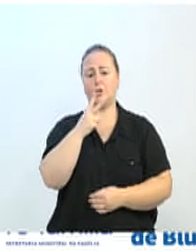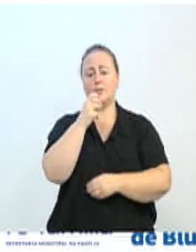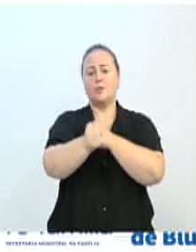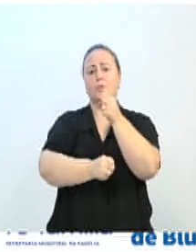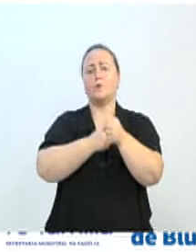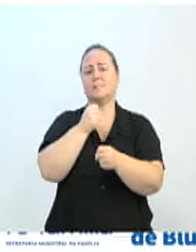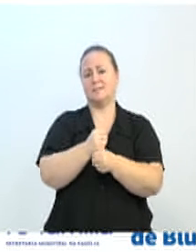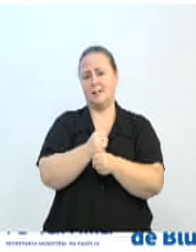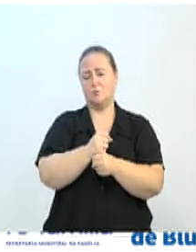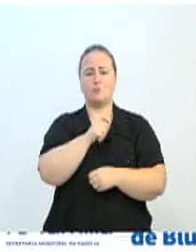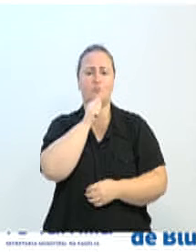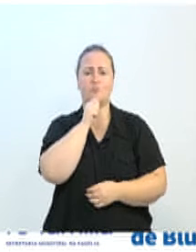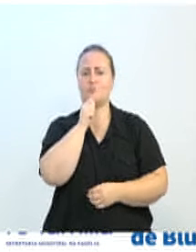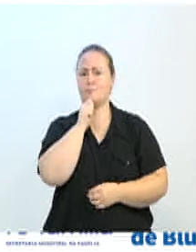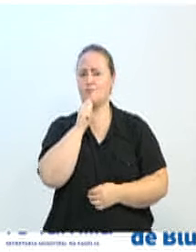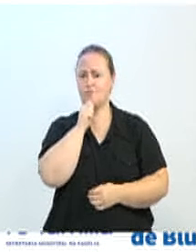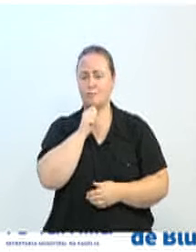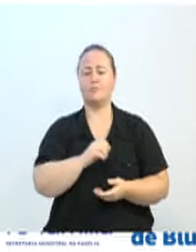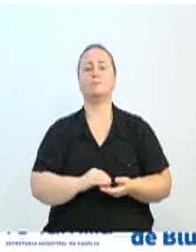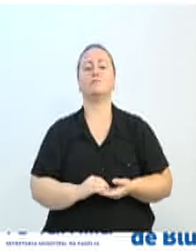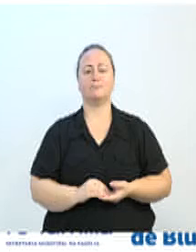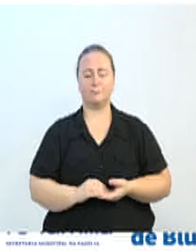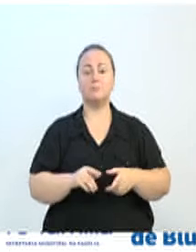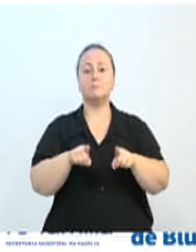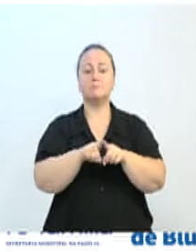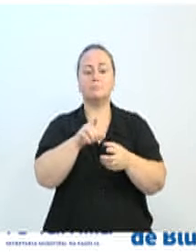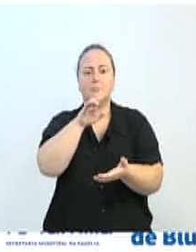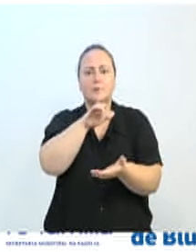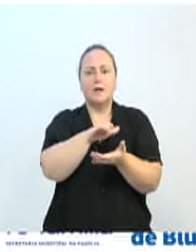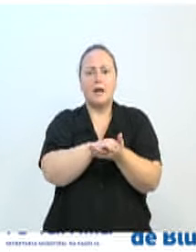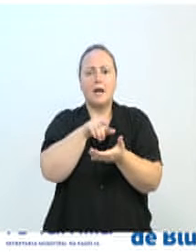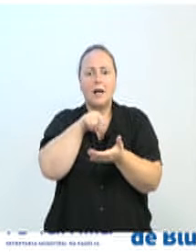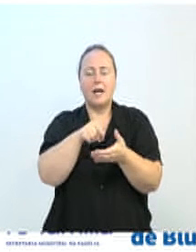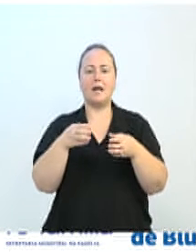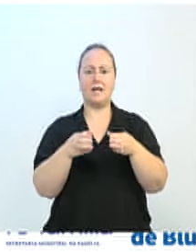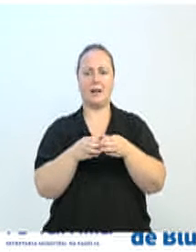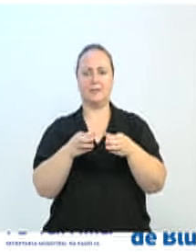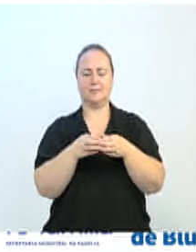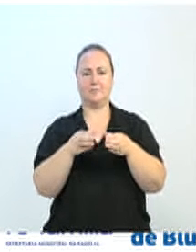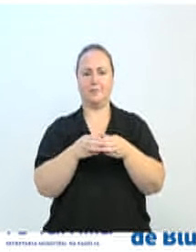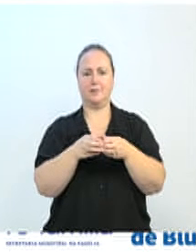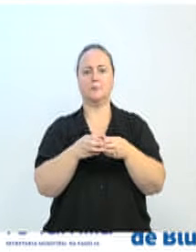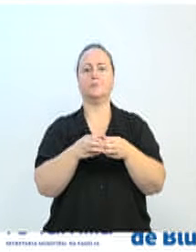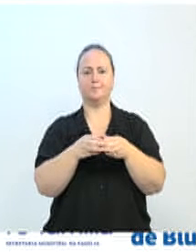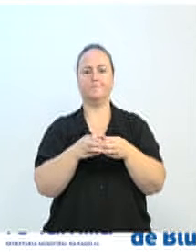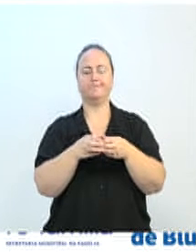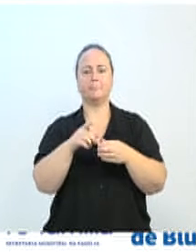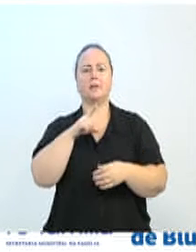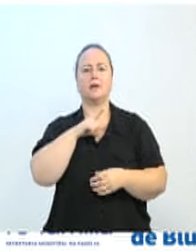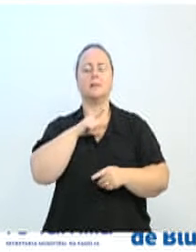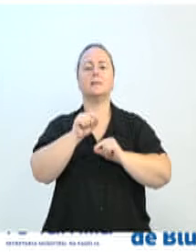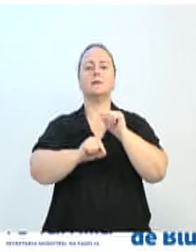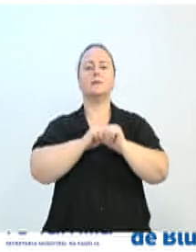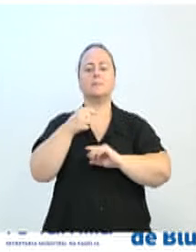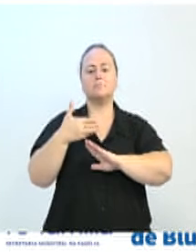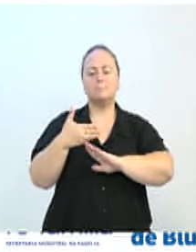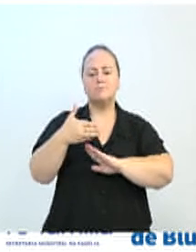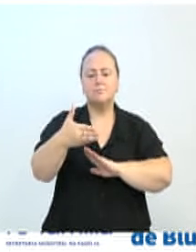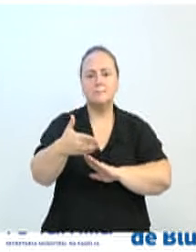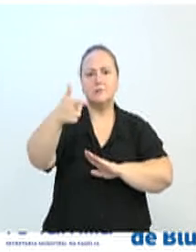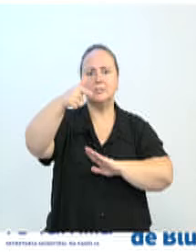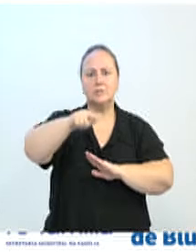2021. E o cancelamento do casamento coletivo também. A ProFamília busca uma importante retomada desses eventos na cidade,